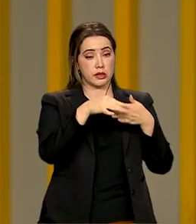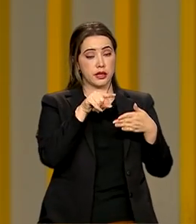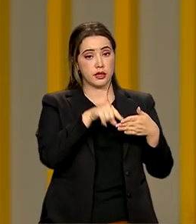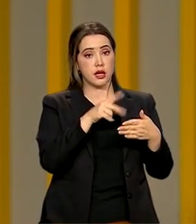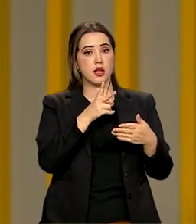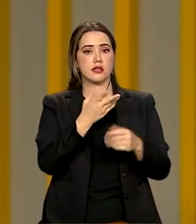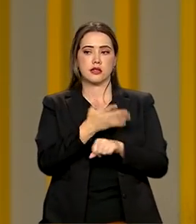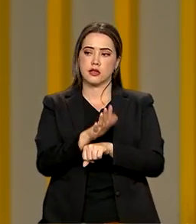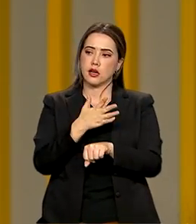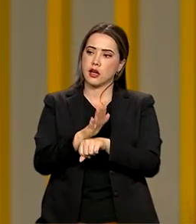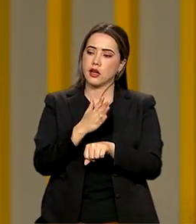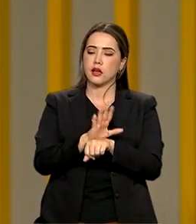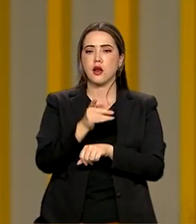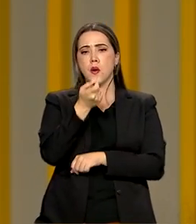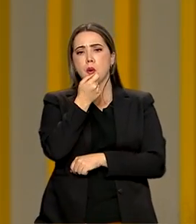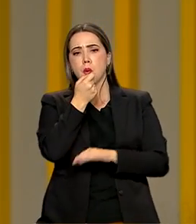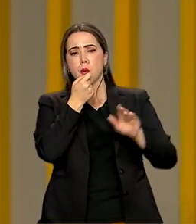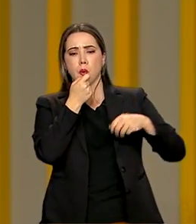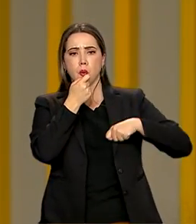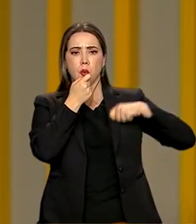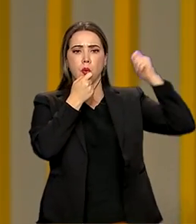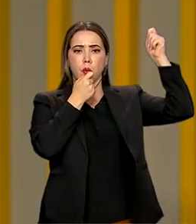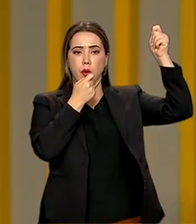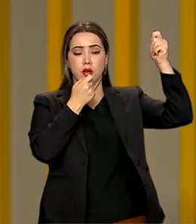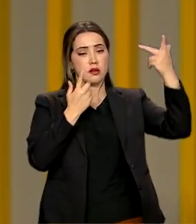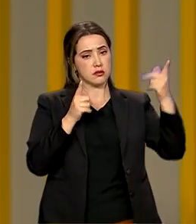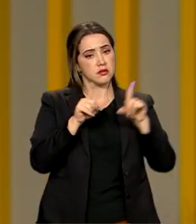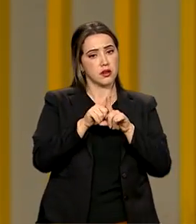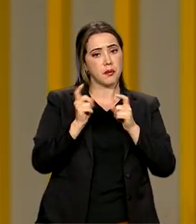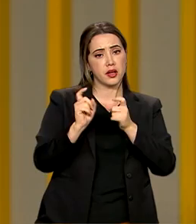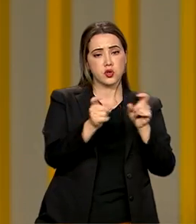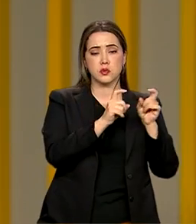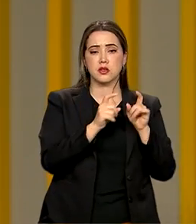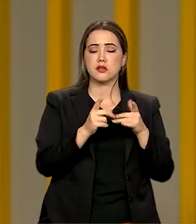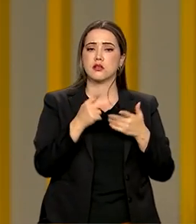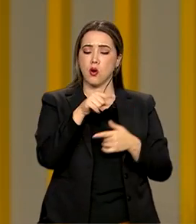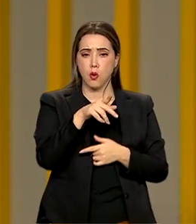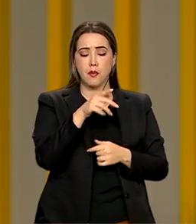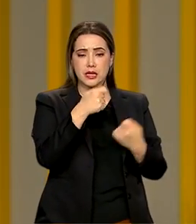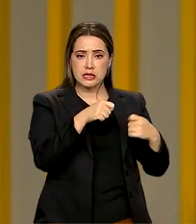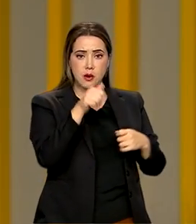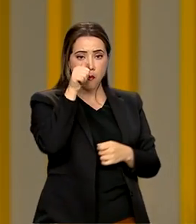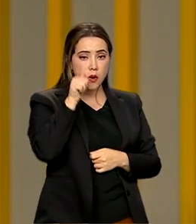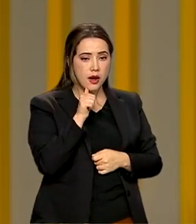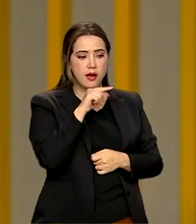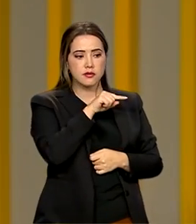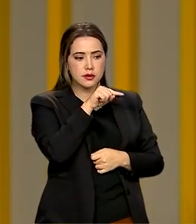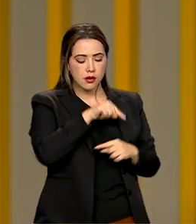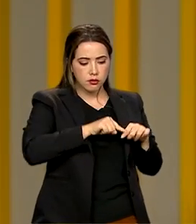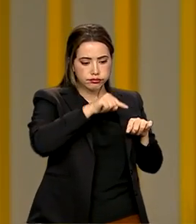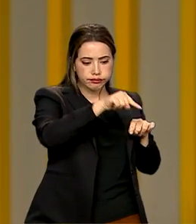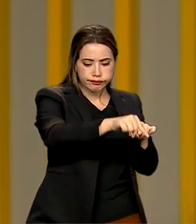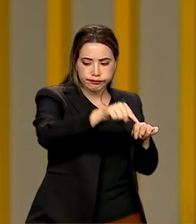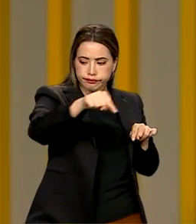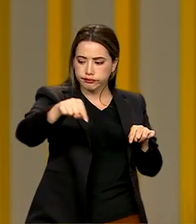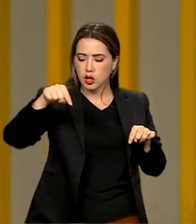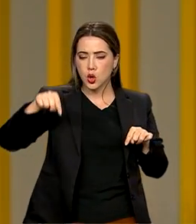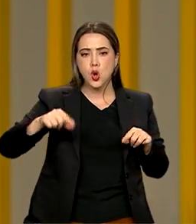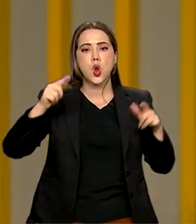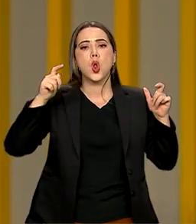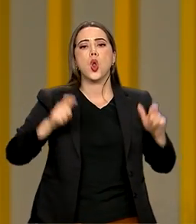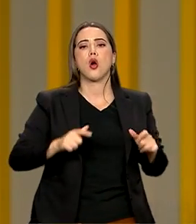físicas, árbitras e gestão. A presença de mulher nessas posições também é um